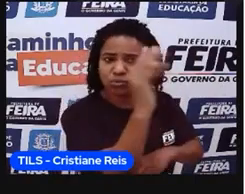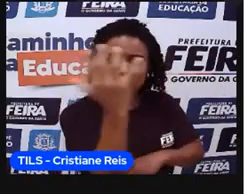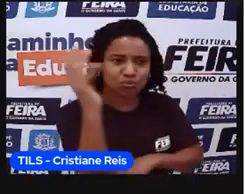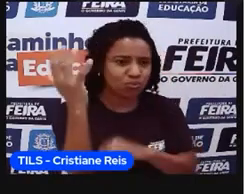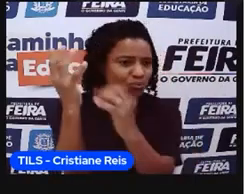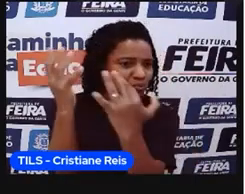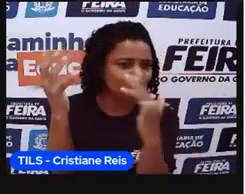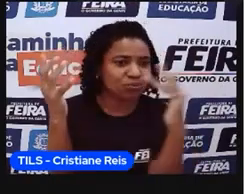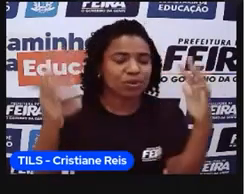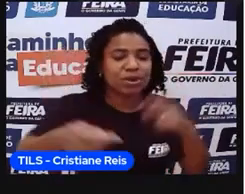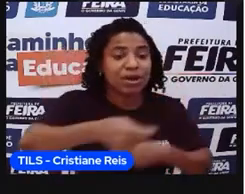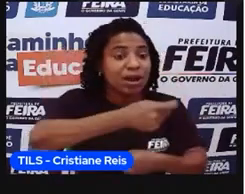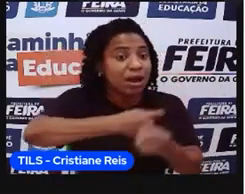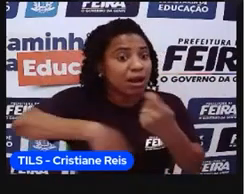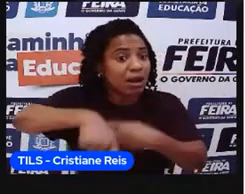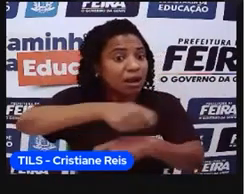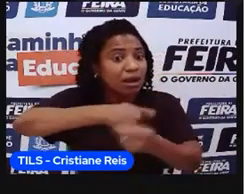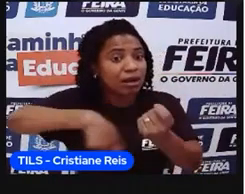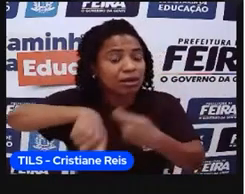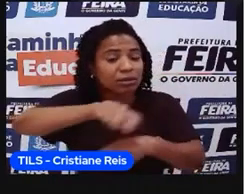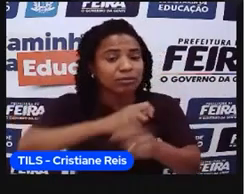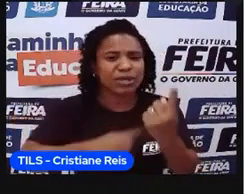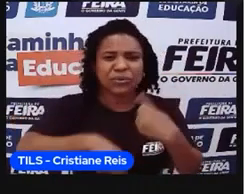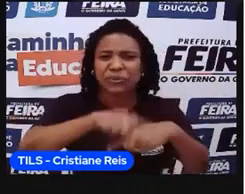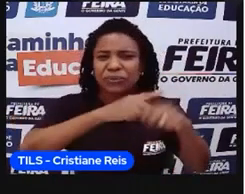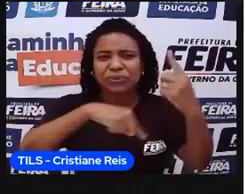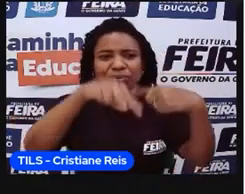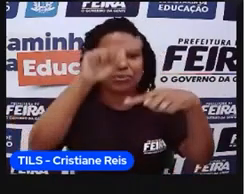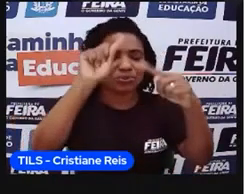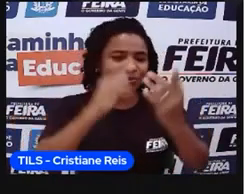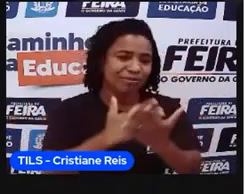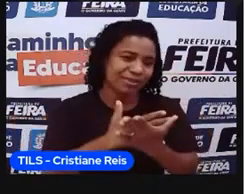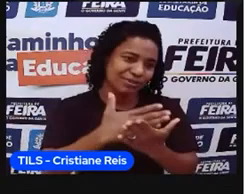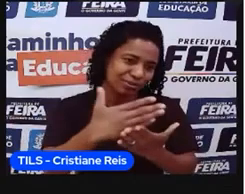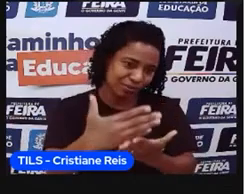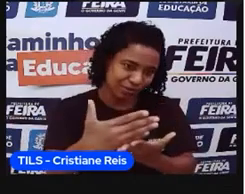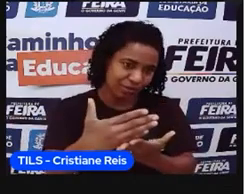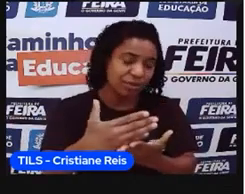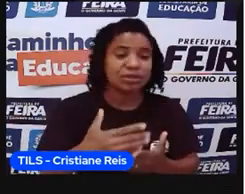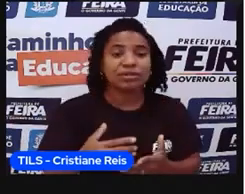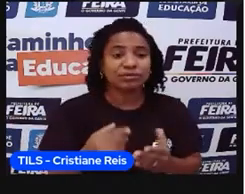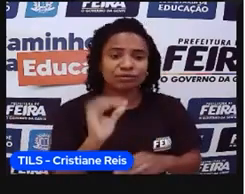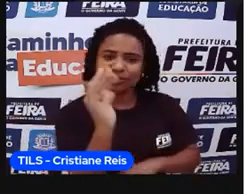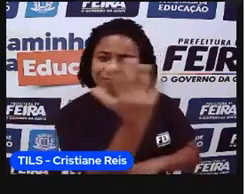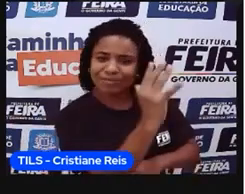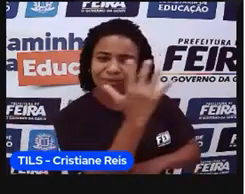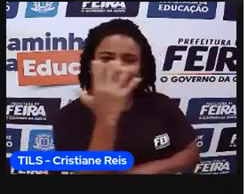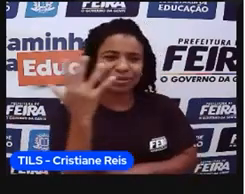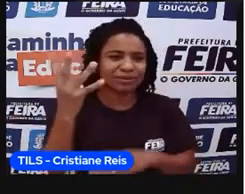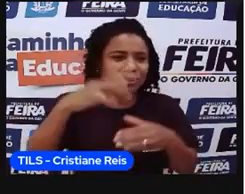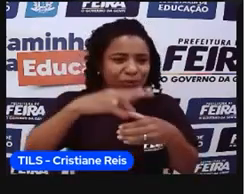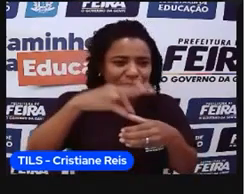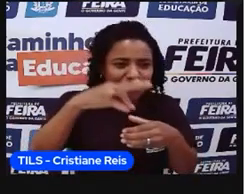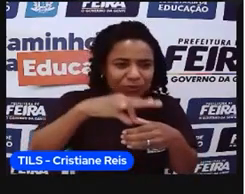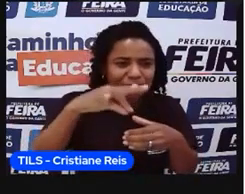começou a ter outras coisas, além, né, das plantas medicinais, das raízes, das sementes, nós também